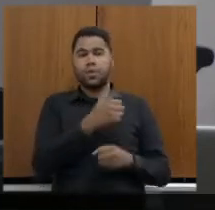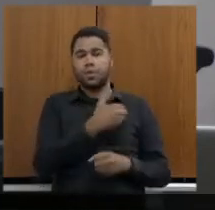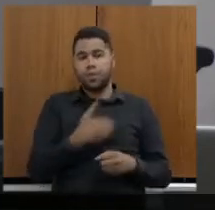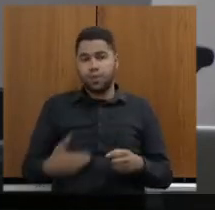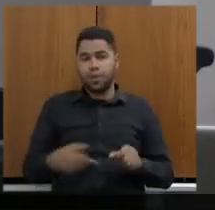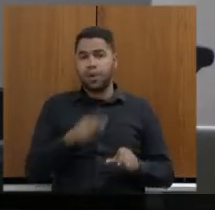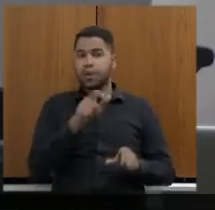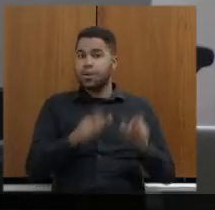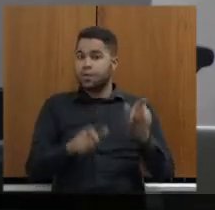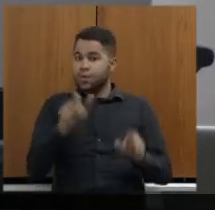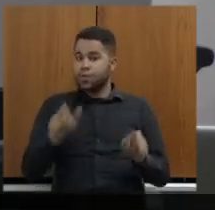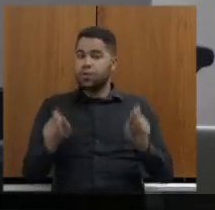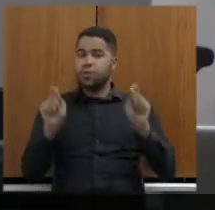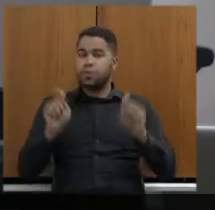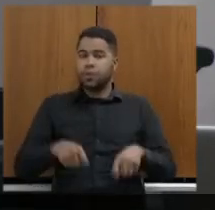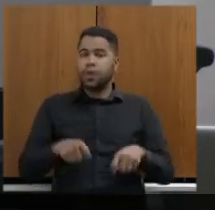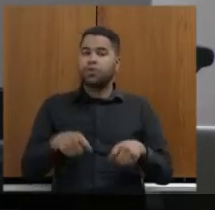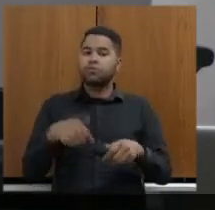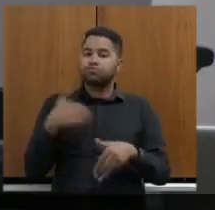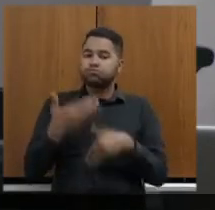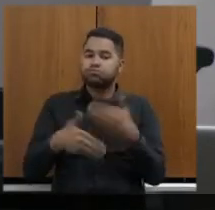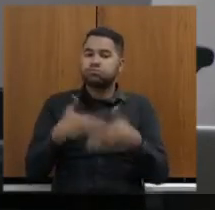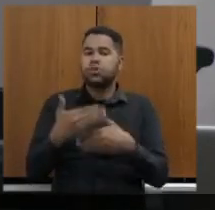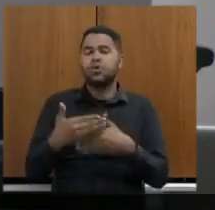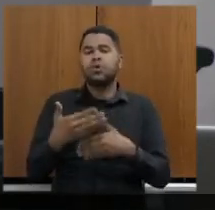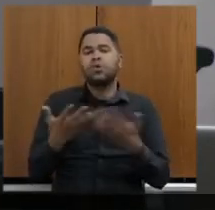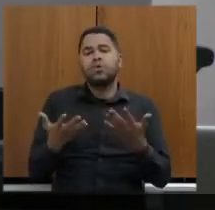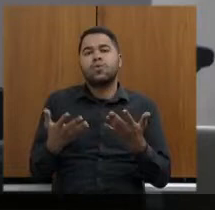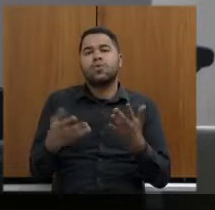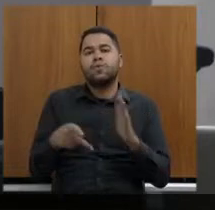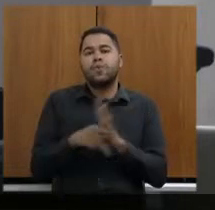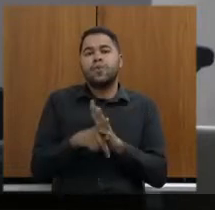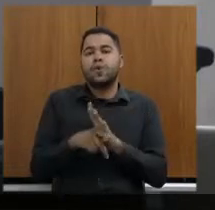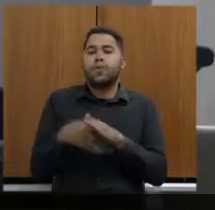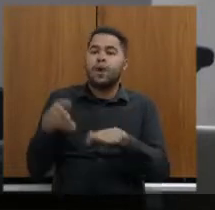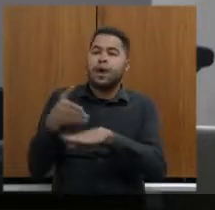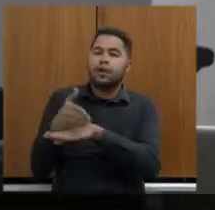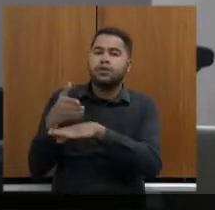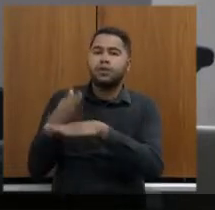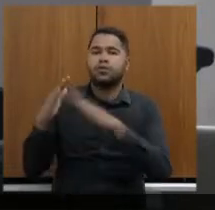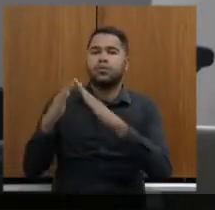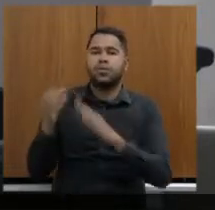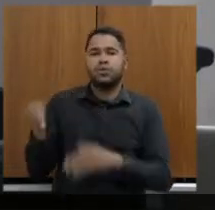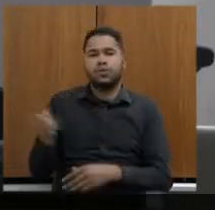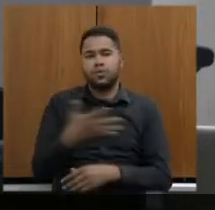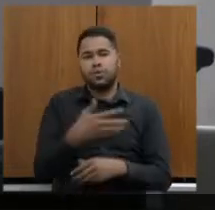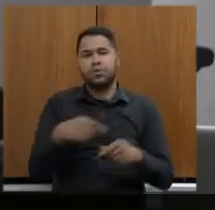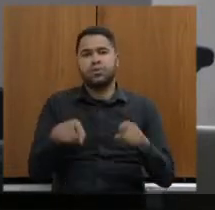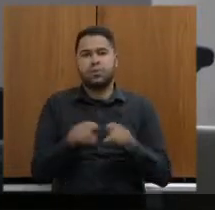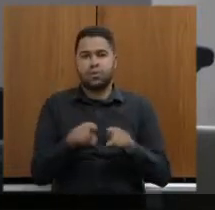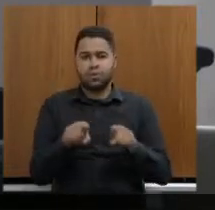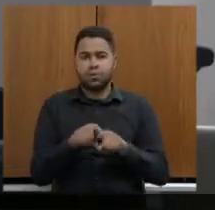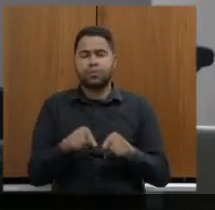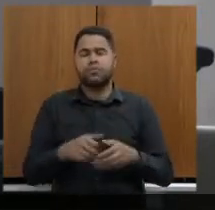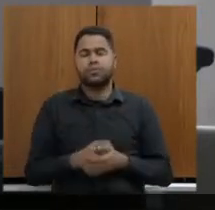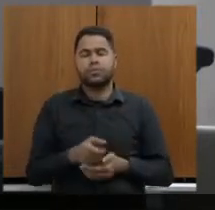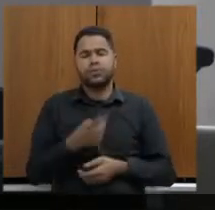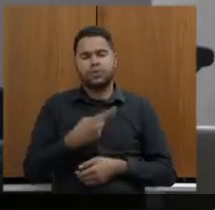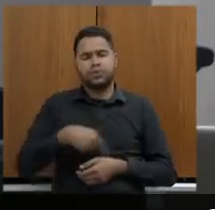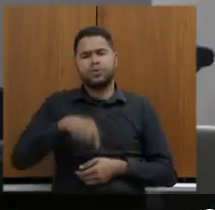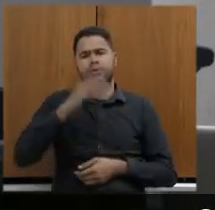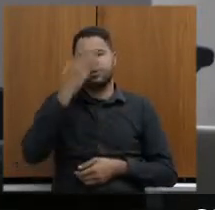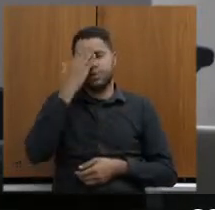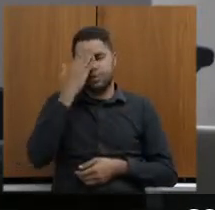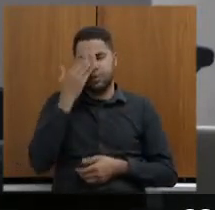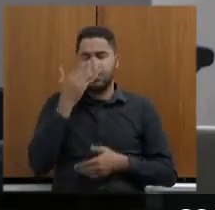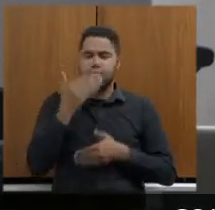pessoas então possam reestruturar suas vidas com dignidade com acesso à moradia e obviamente que a gente sabe que